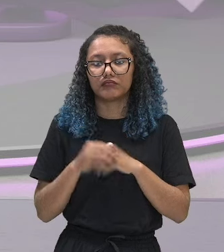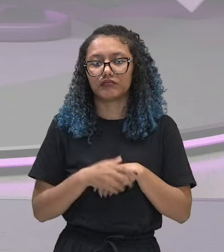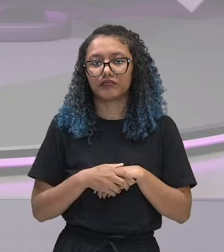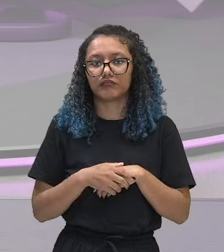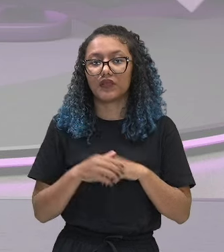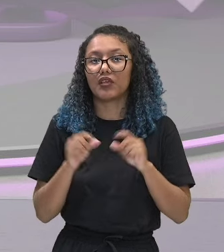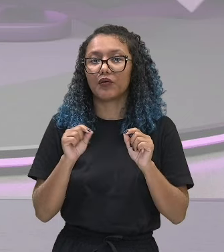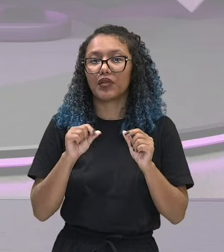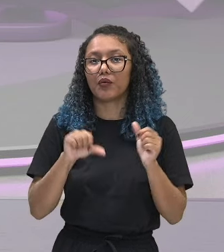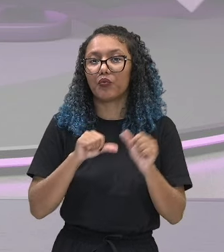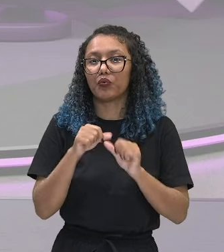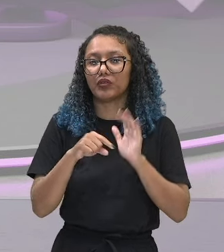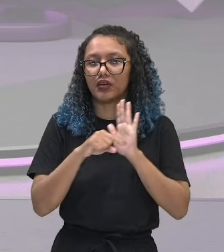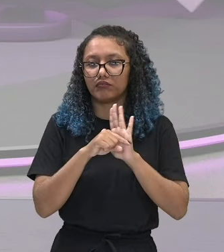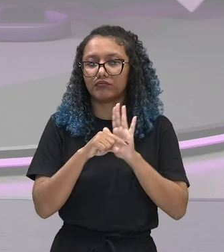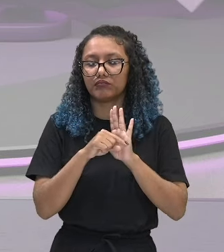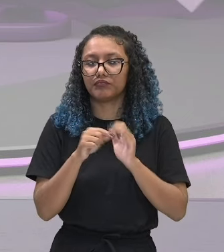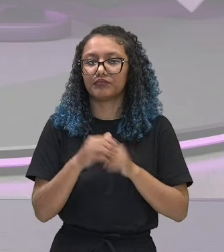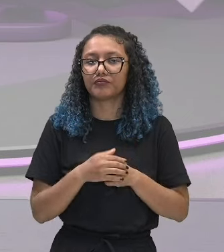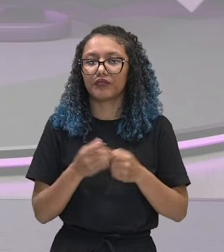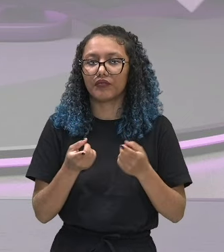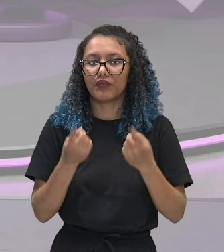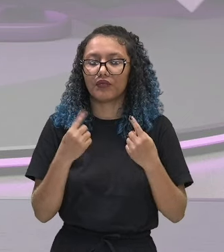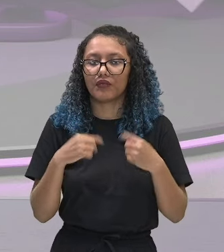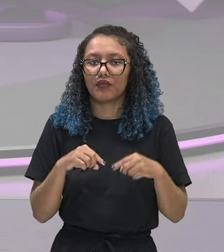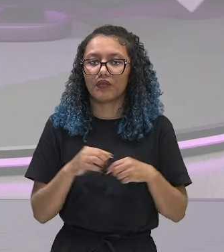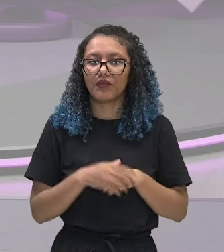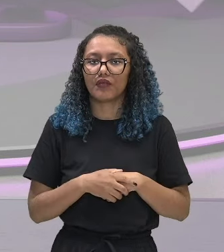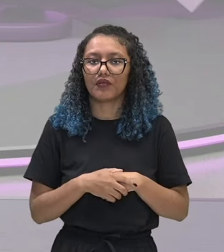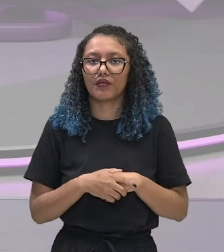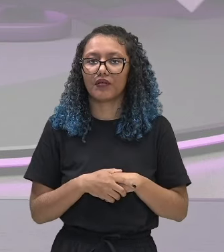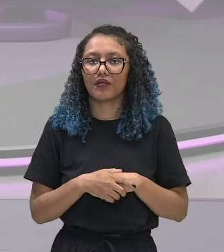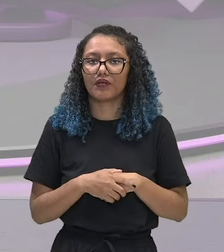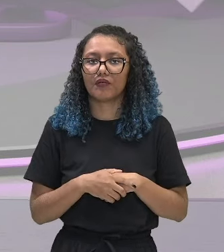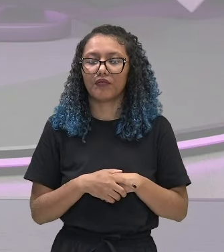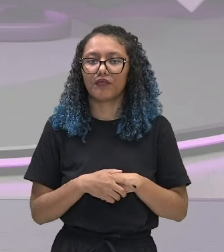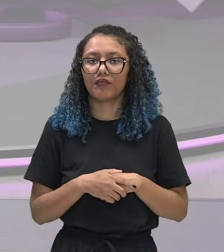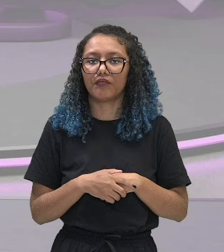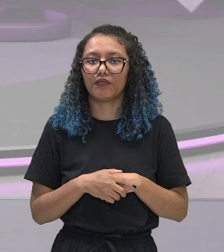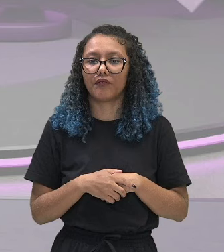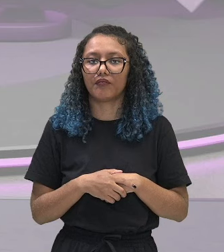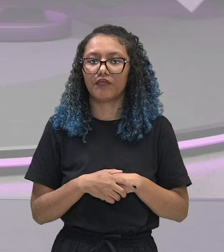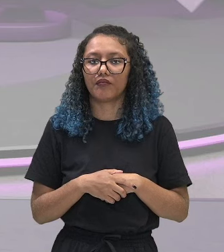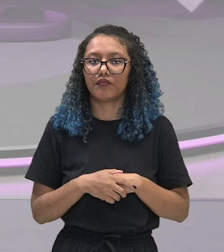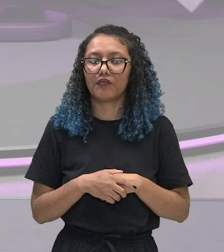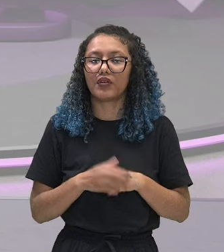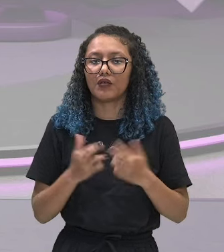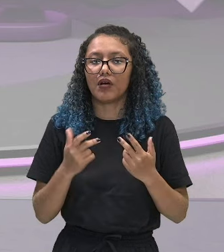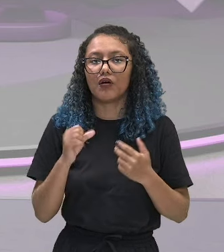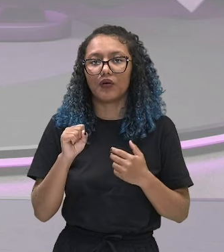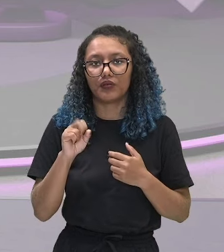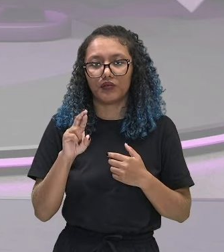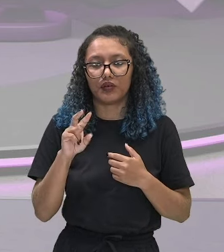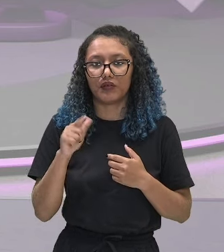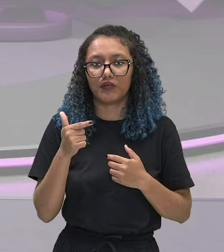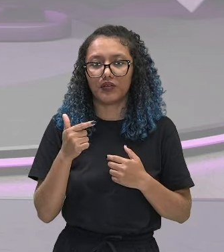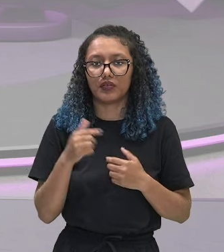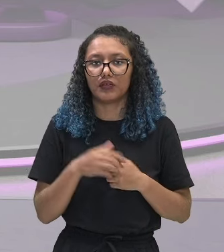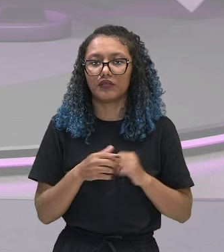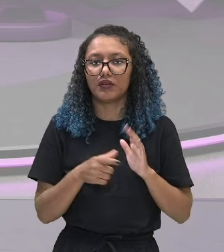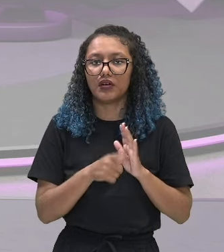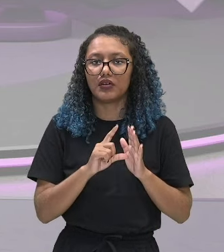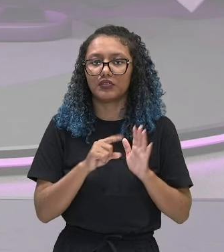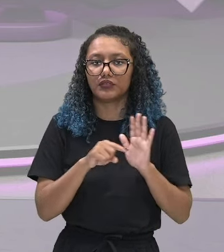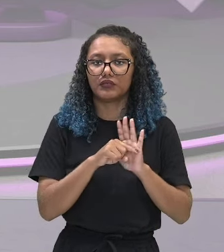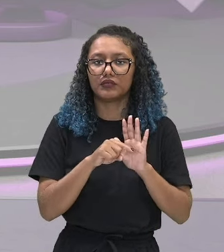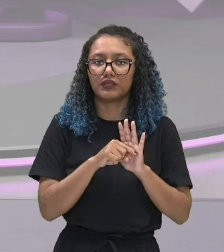negativo, e a gente pegou, igual a, igualou a 8r ao quadrado, que estava negativo no primeiro